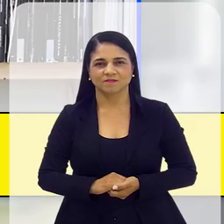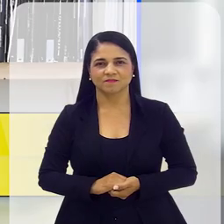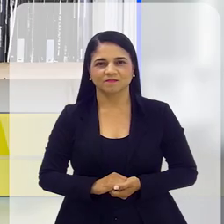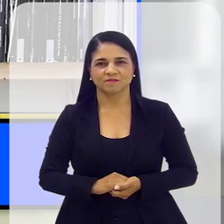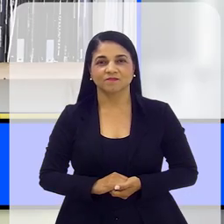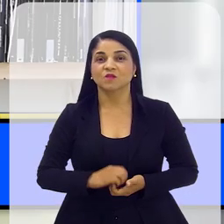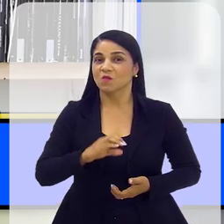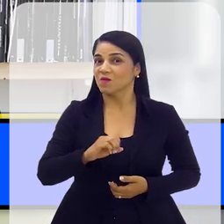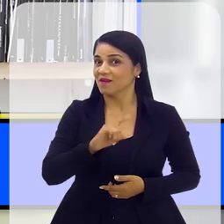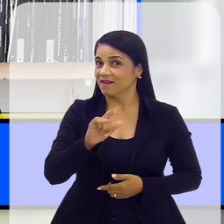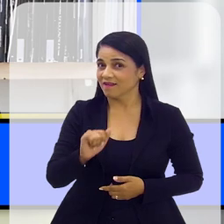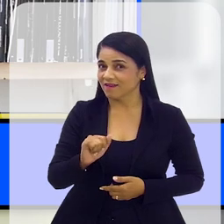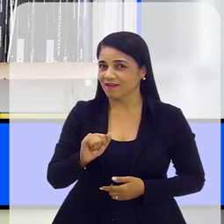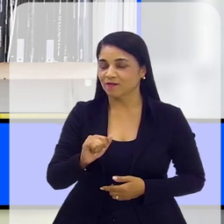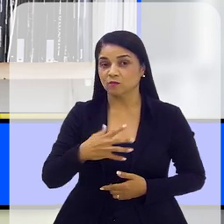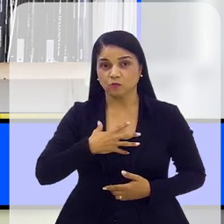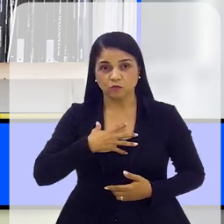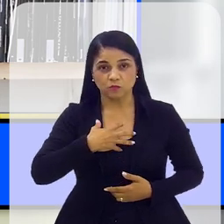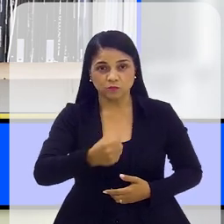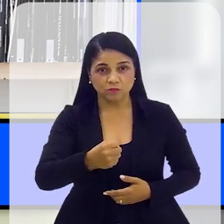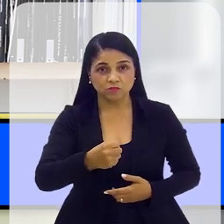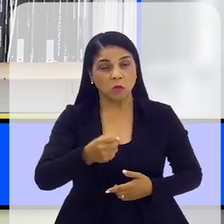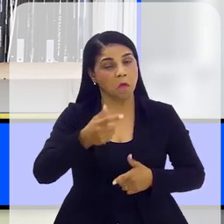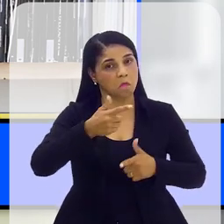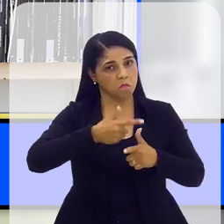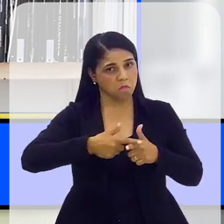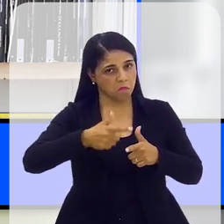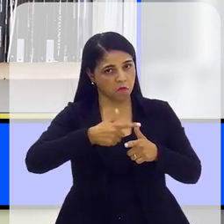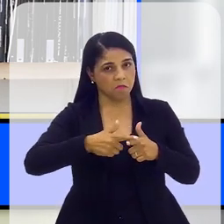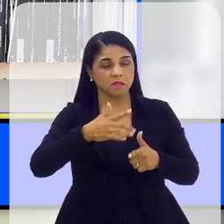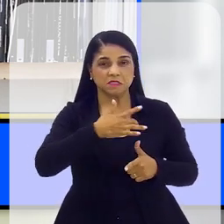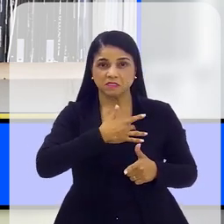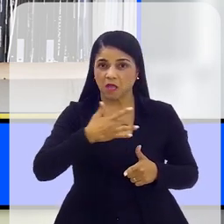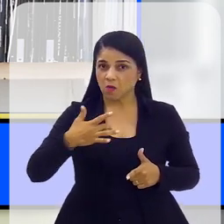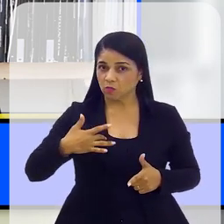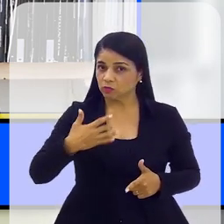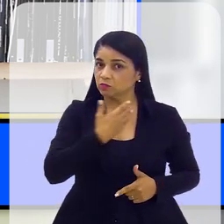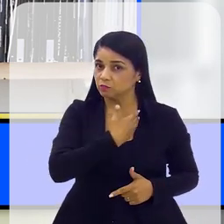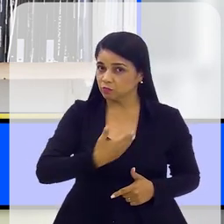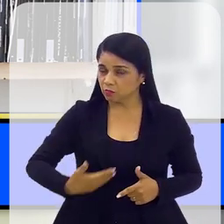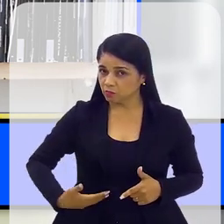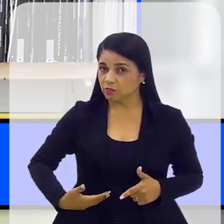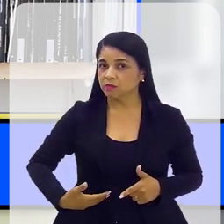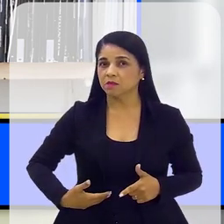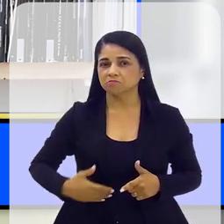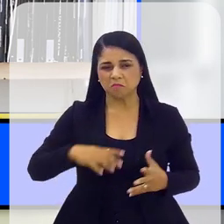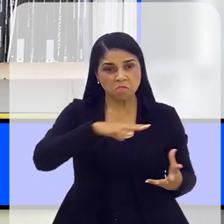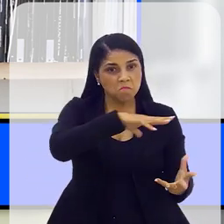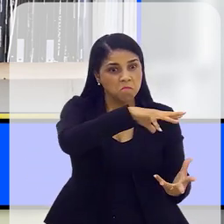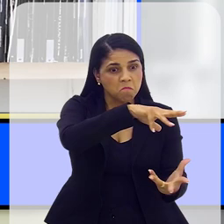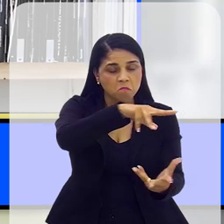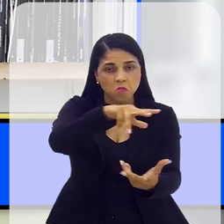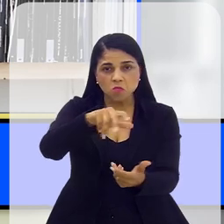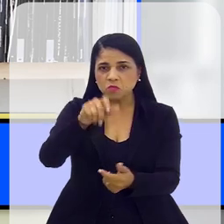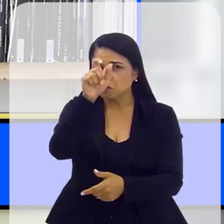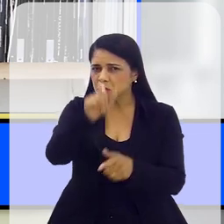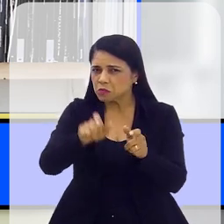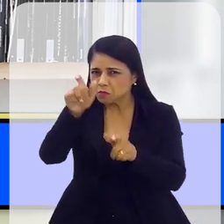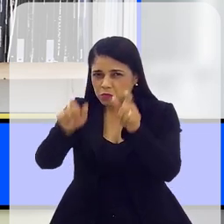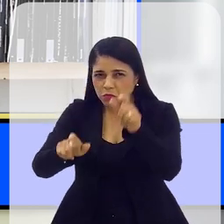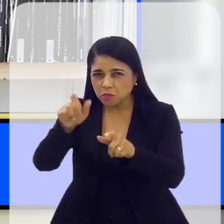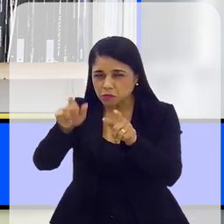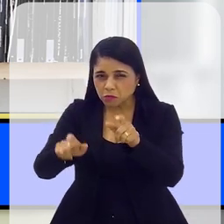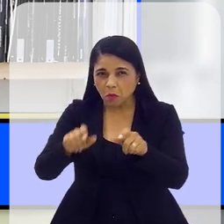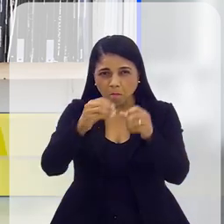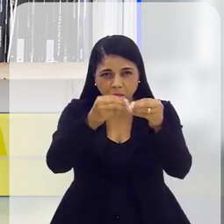Olá, o suicídio tornou-se um problema de saúde pública que afeta milhões de pessoas no mundo todo. E no Brasil,